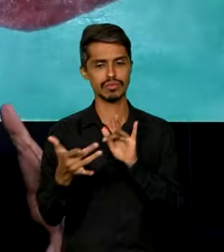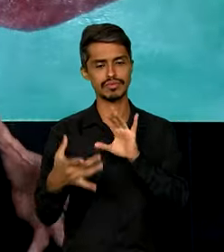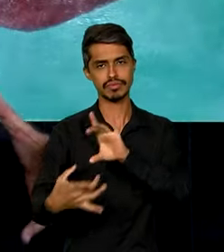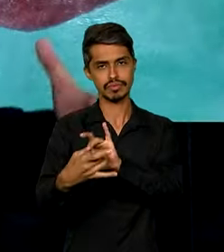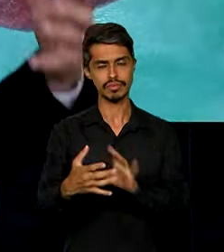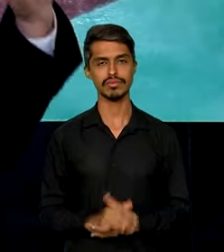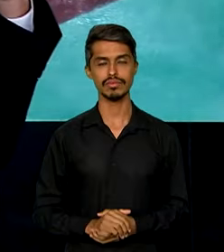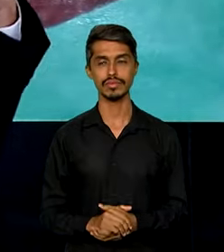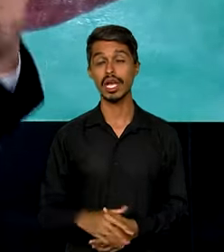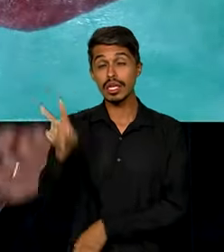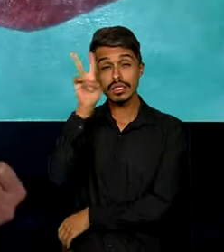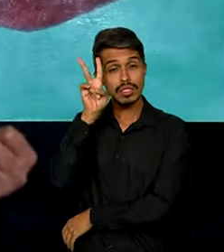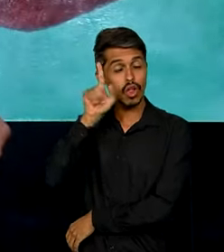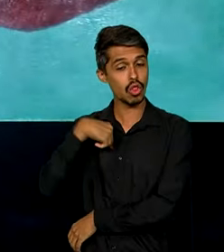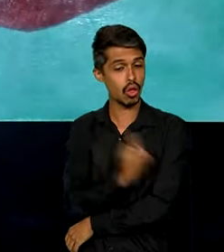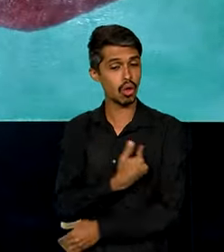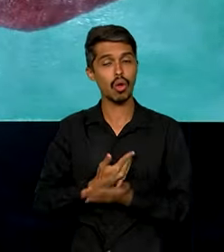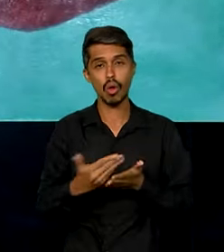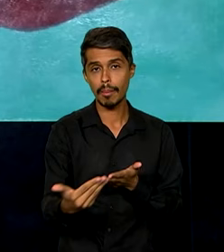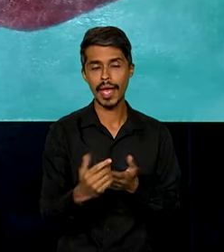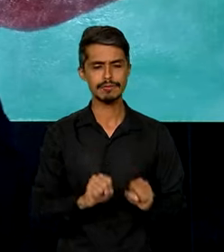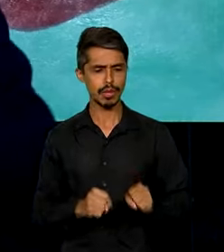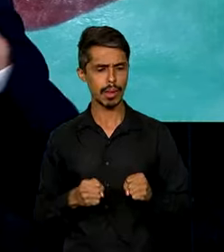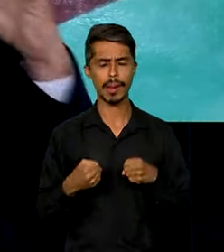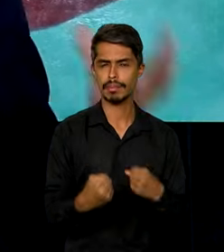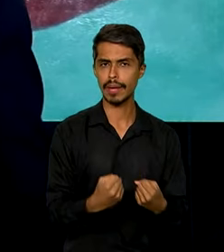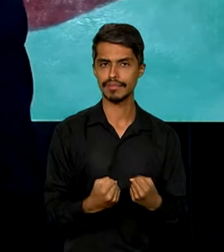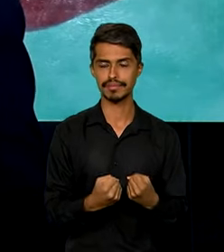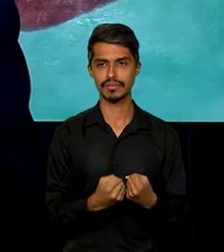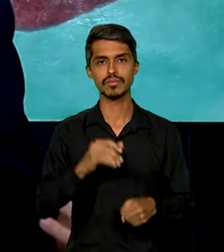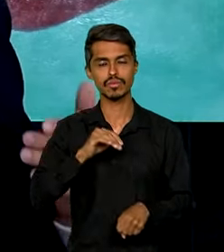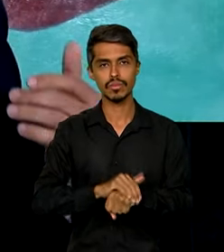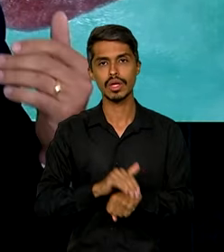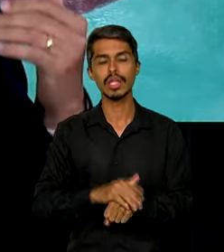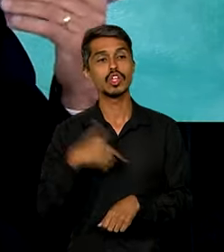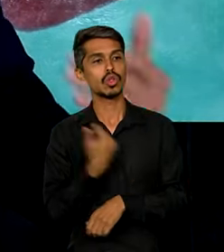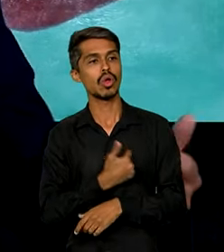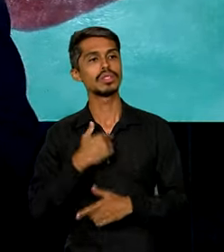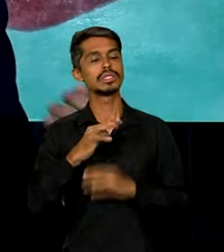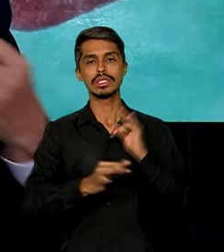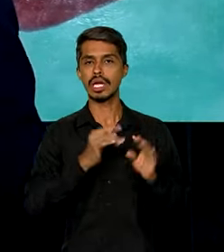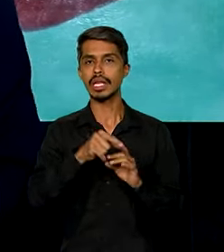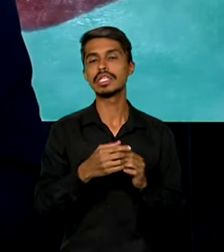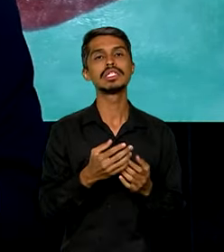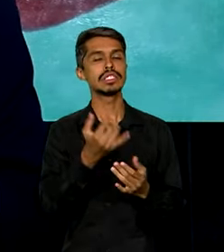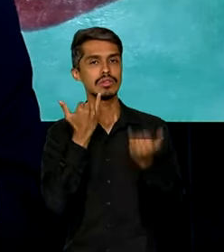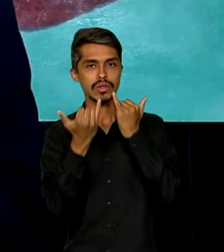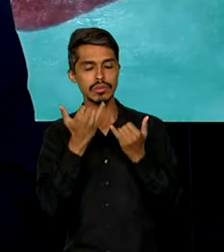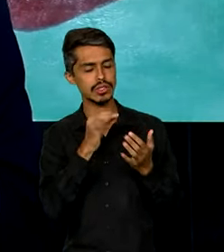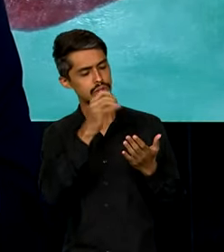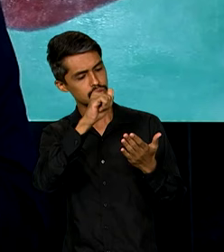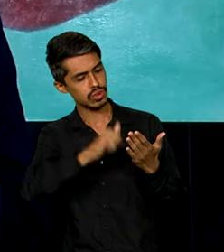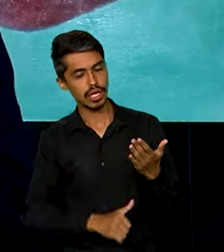segunda a gente começa a colocar a mão na massa, tratar essas informações para que a gente possa